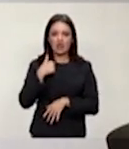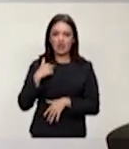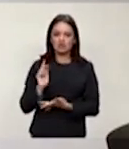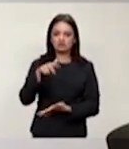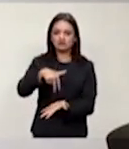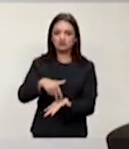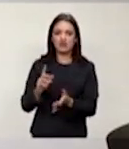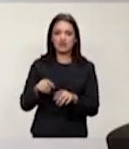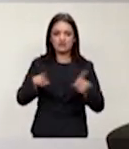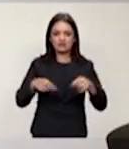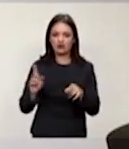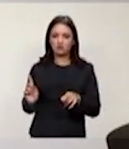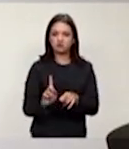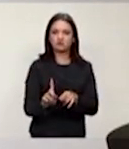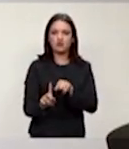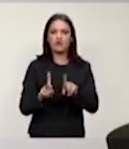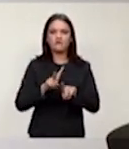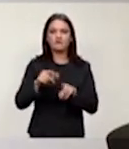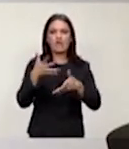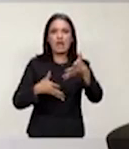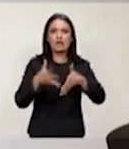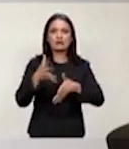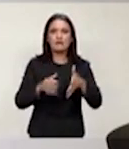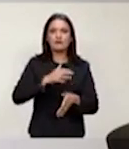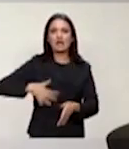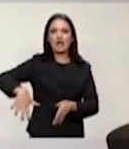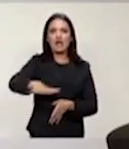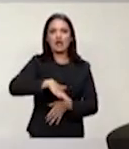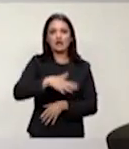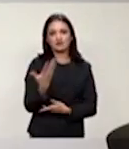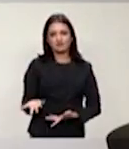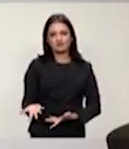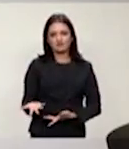atrapalharia a todas e todos. Eu tenho 45 anos,